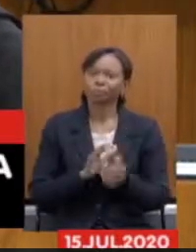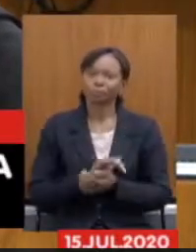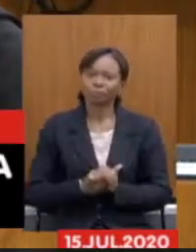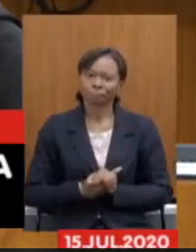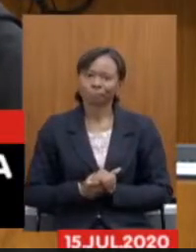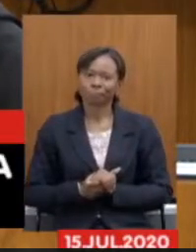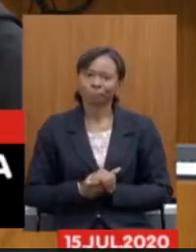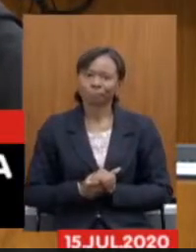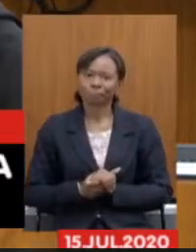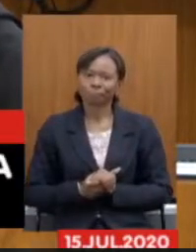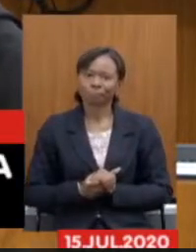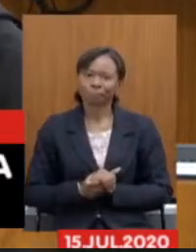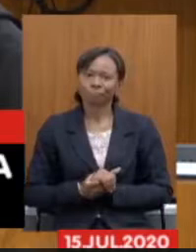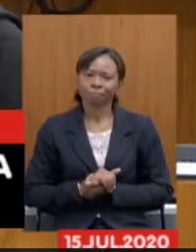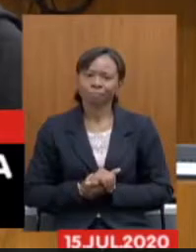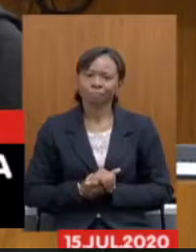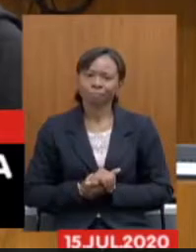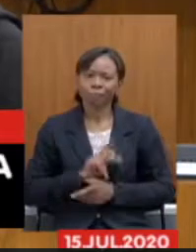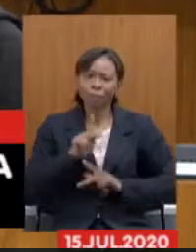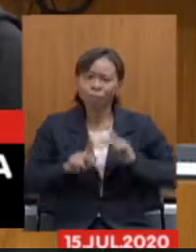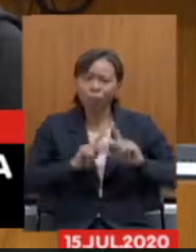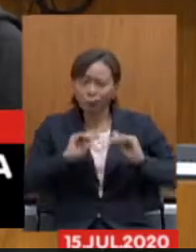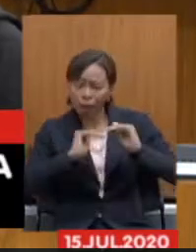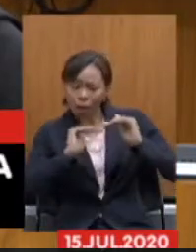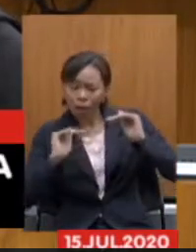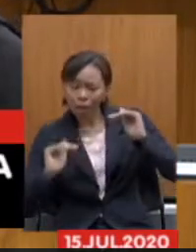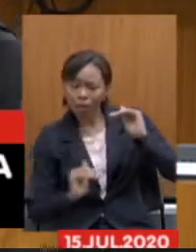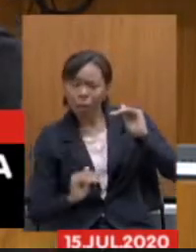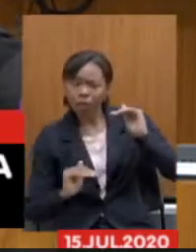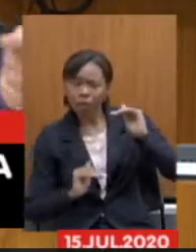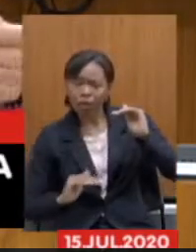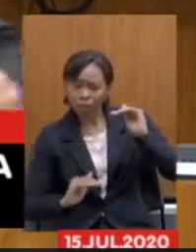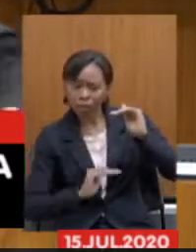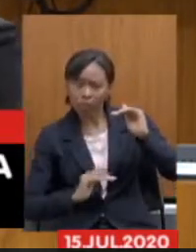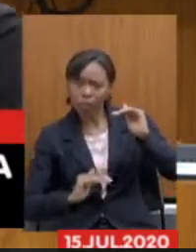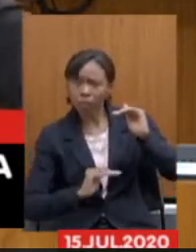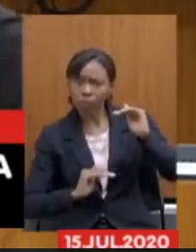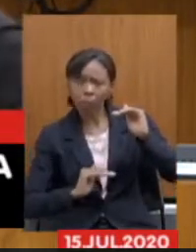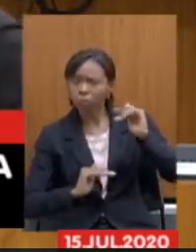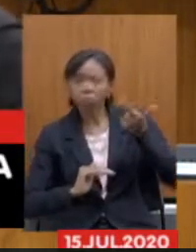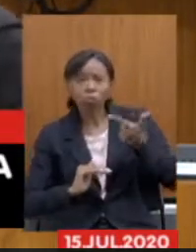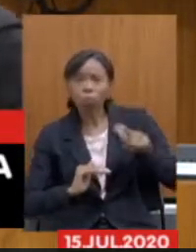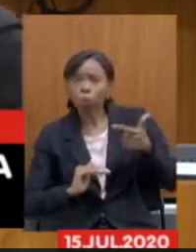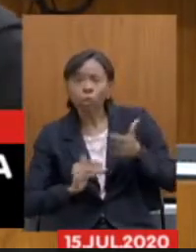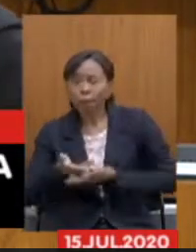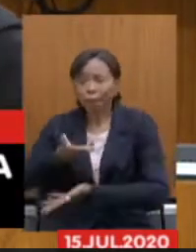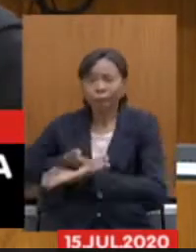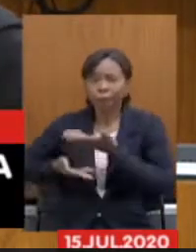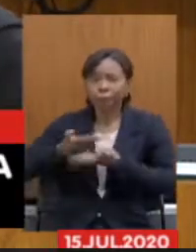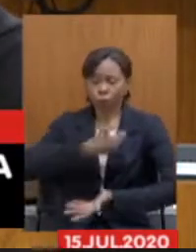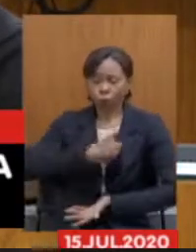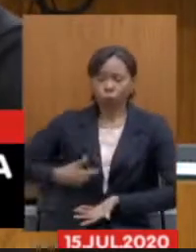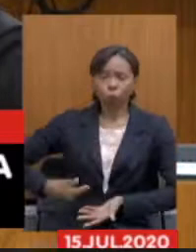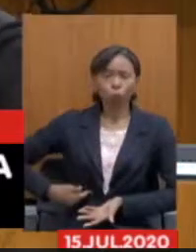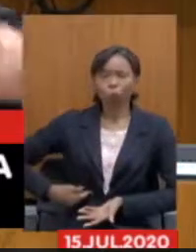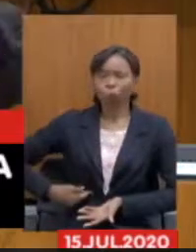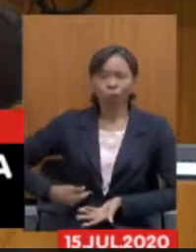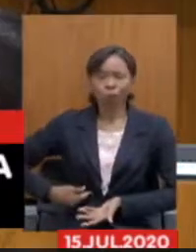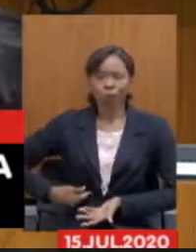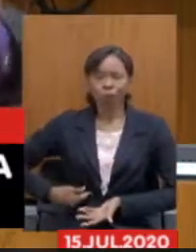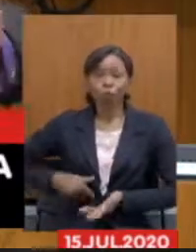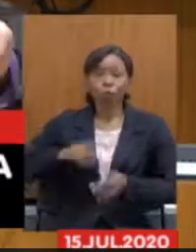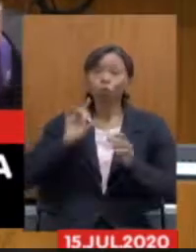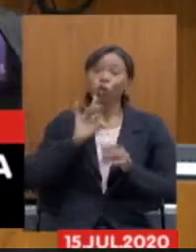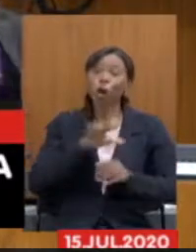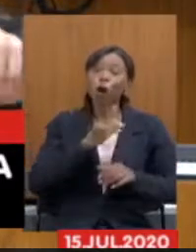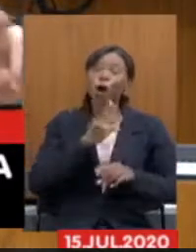As pessoas da base da pirâmide não têm outro tipo de relacionamento com o Estado, a não ser pelos